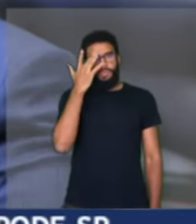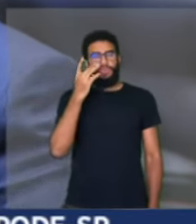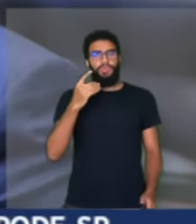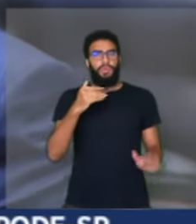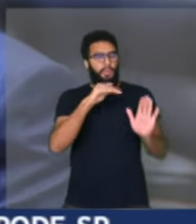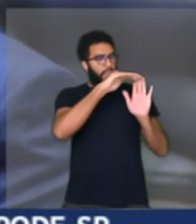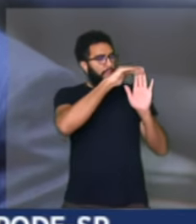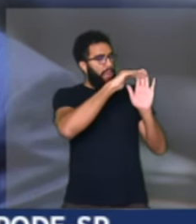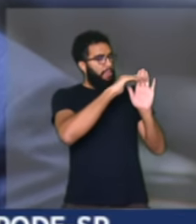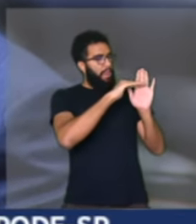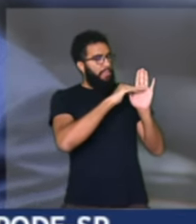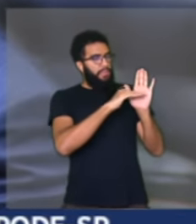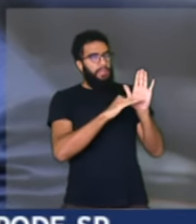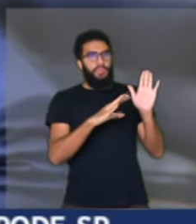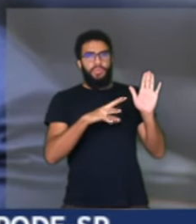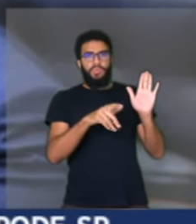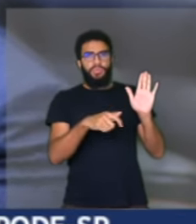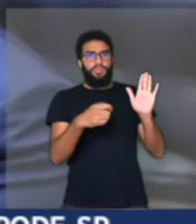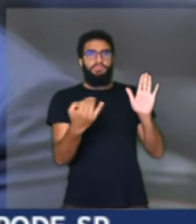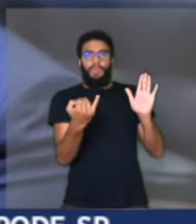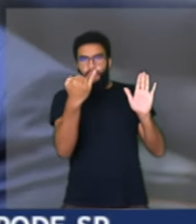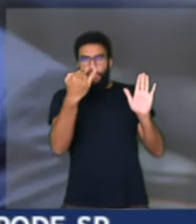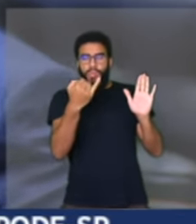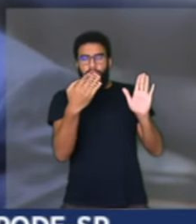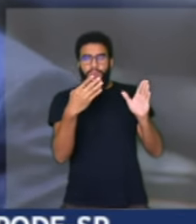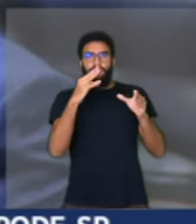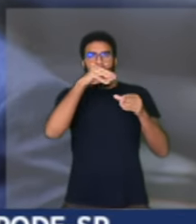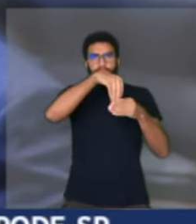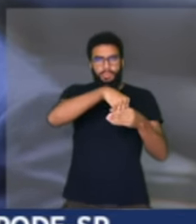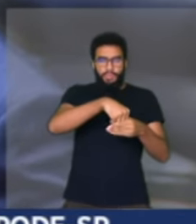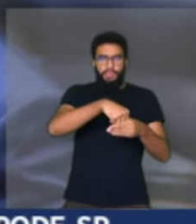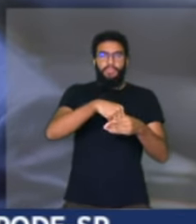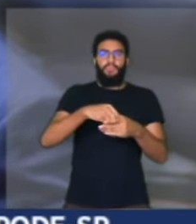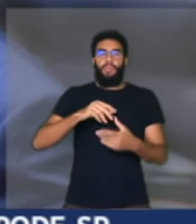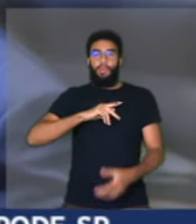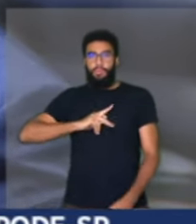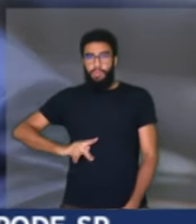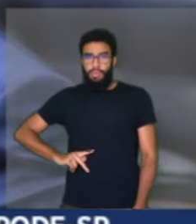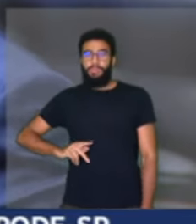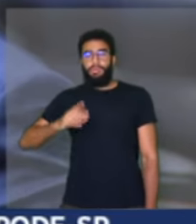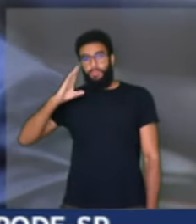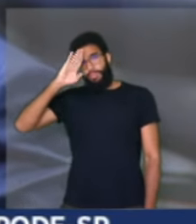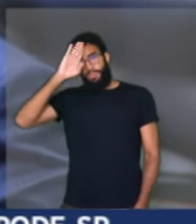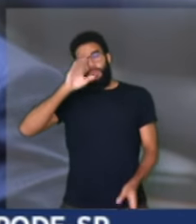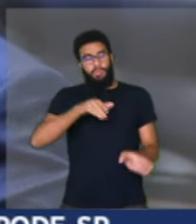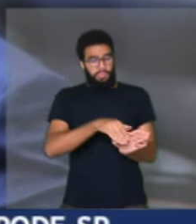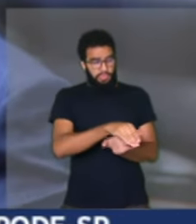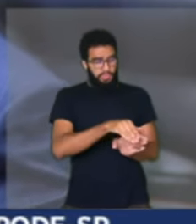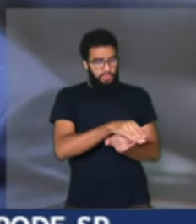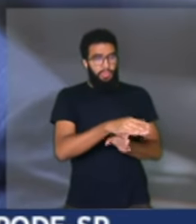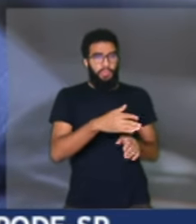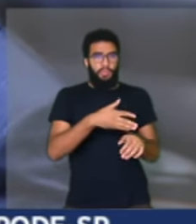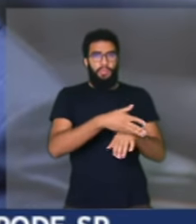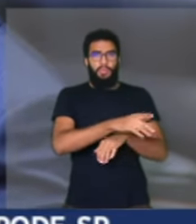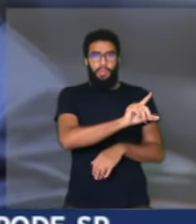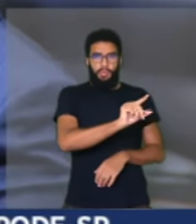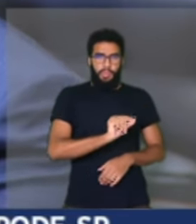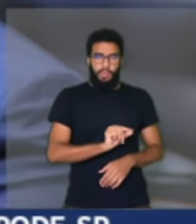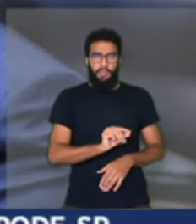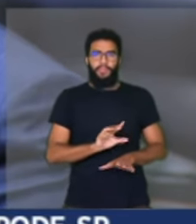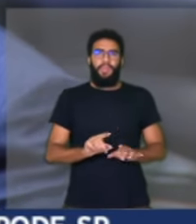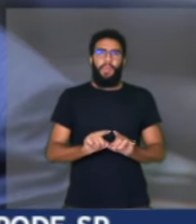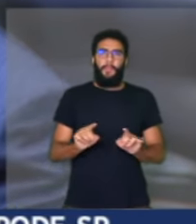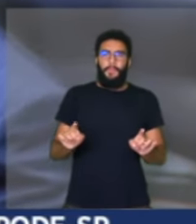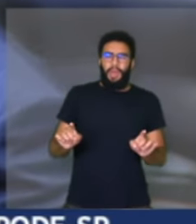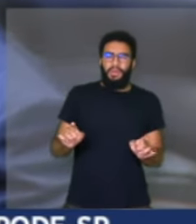necessários, que foi indicado pelo presidente da república. A mim me parece apenas que